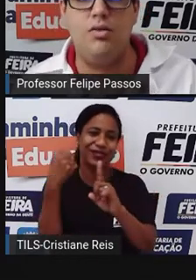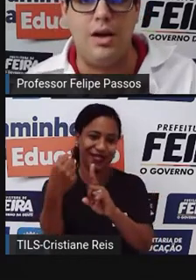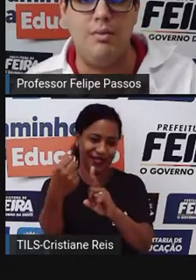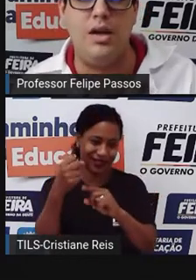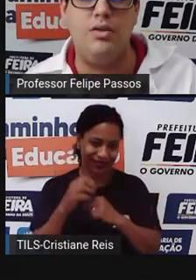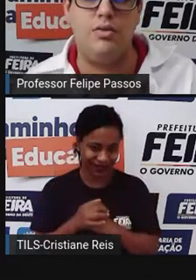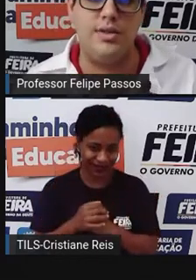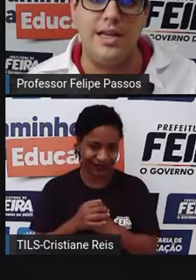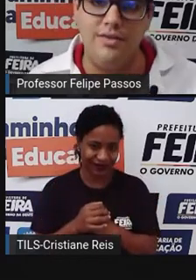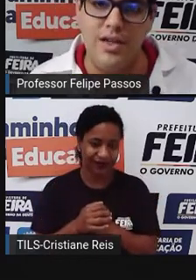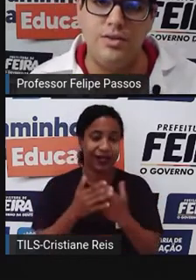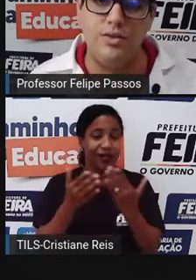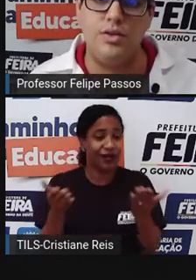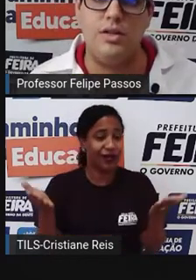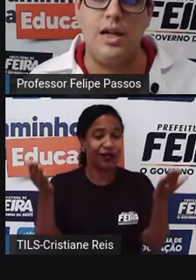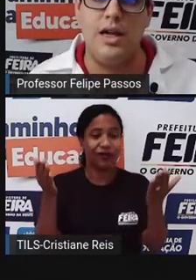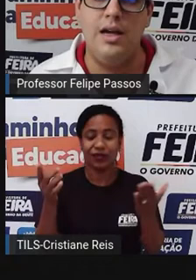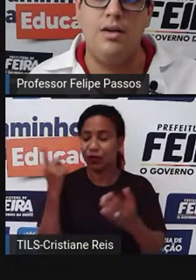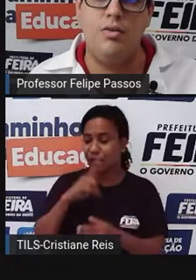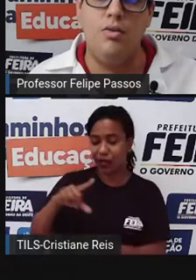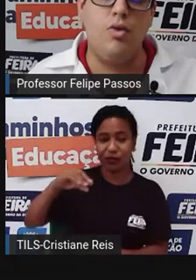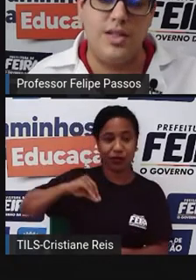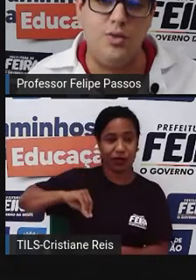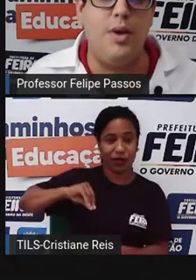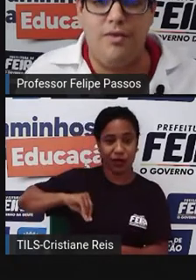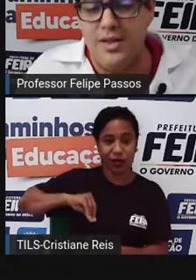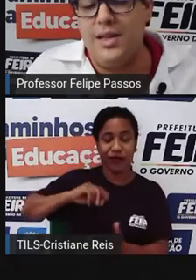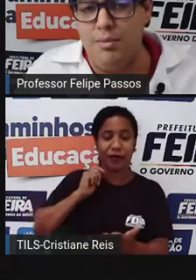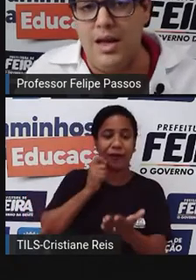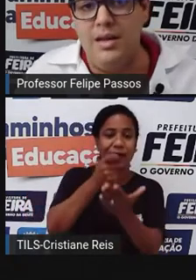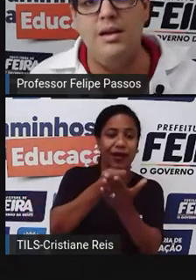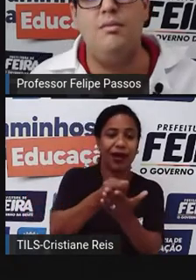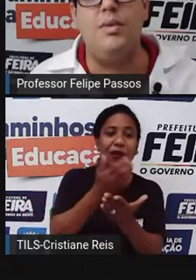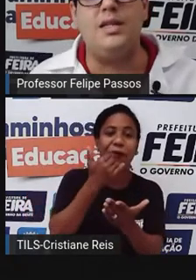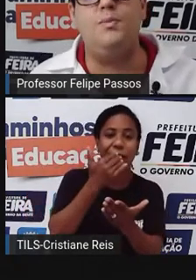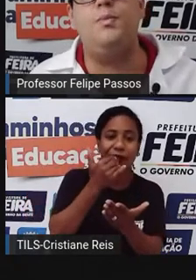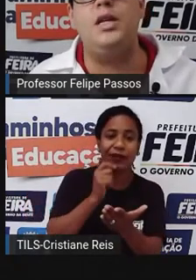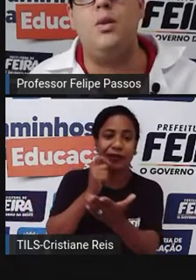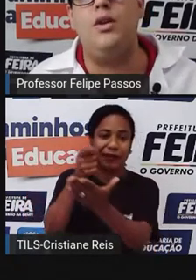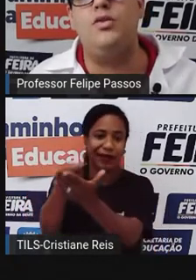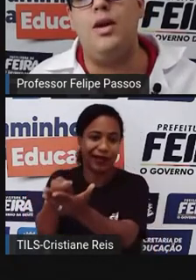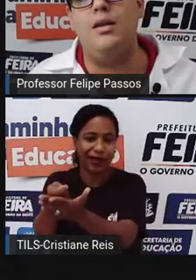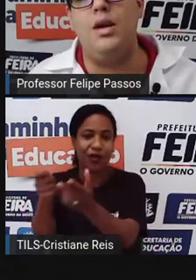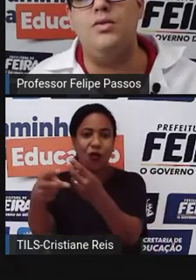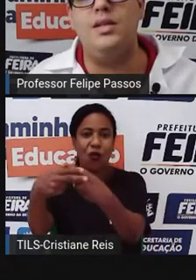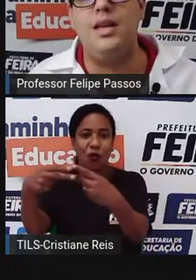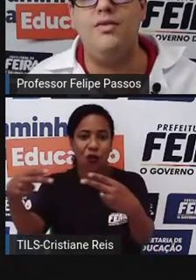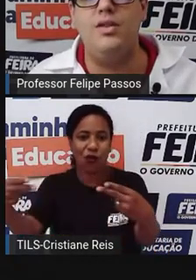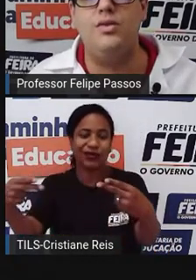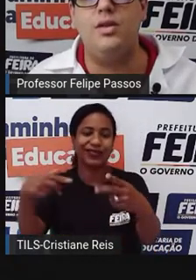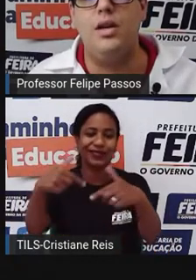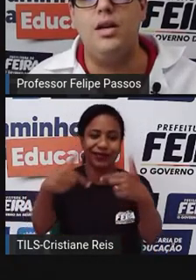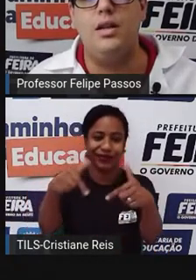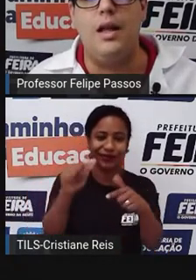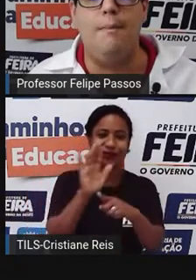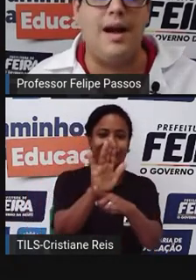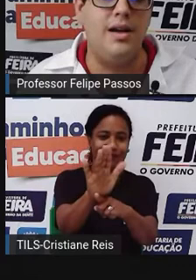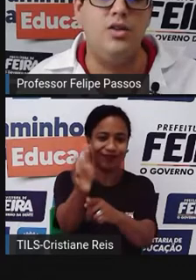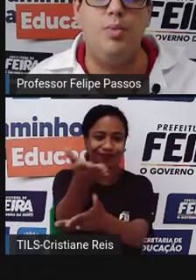dinheiro com alimento, com serviços, com coisas supérfluas também, mas principalmente com alimentos e serviços.